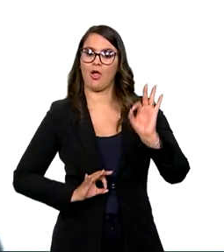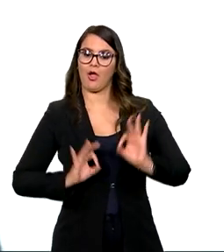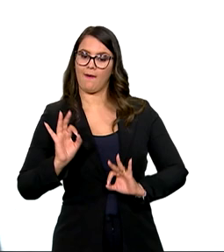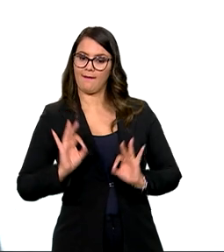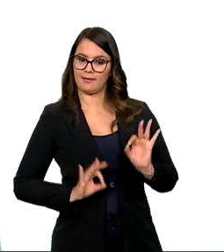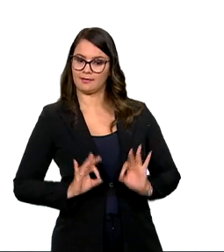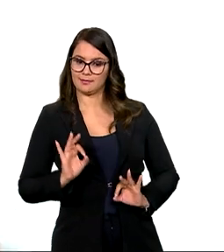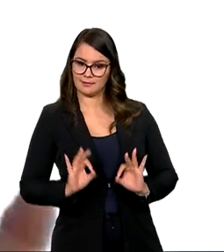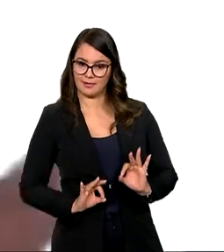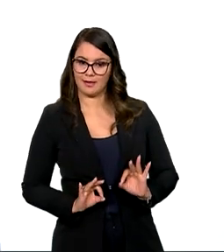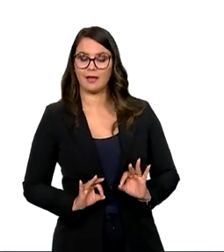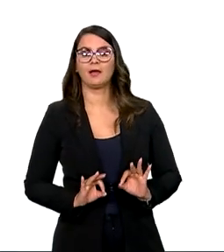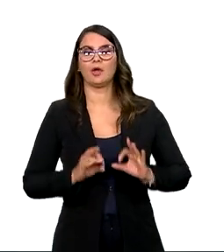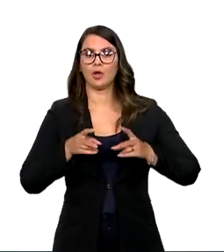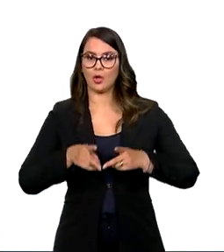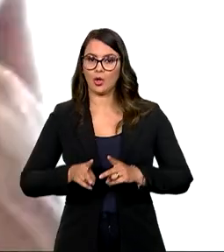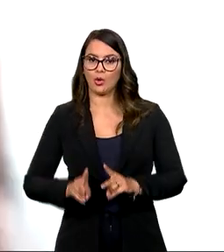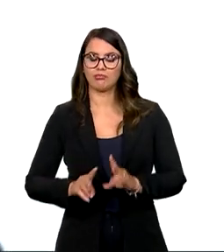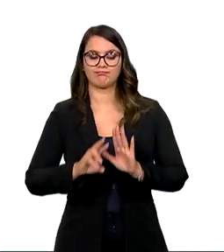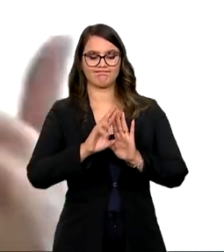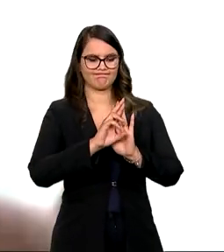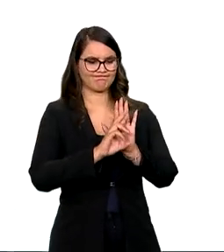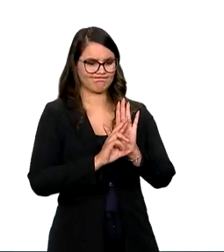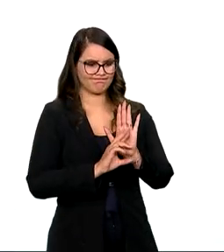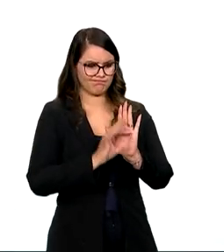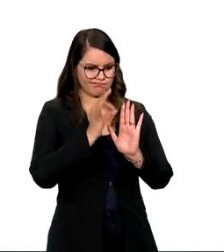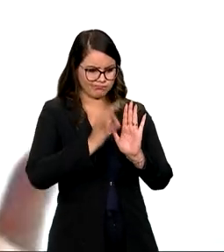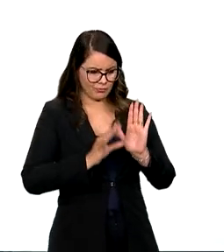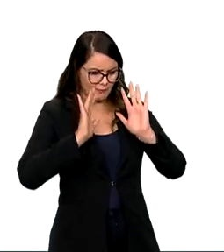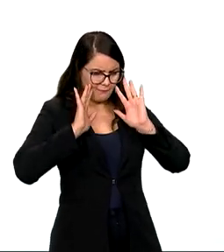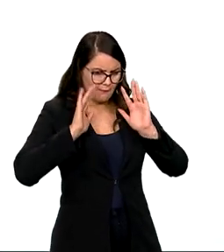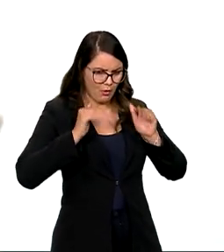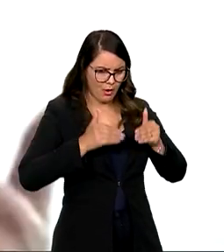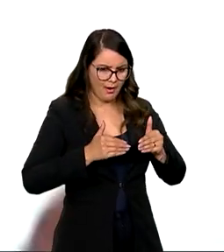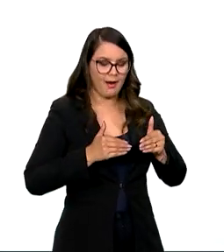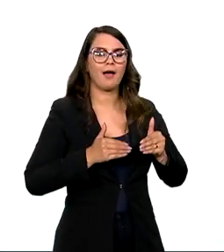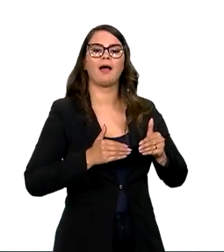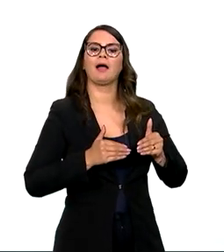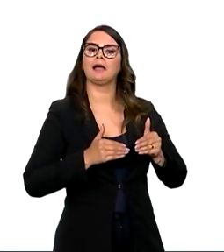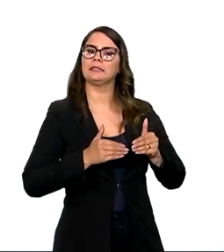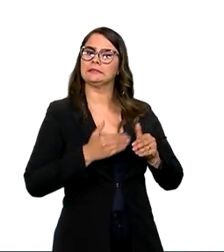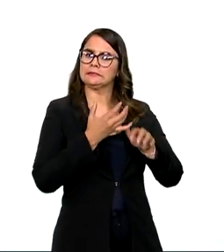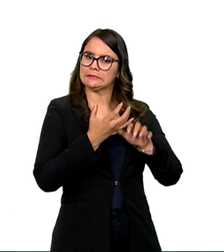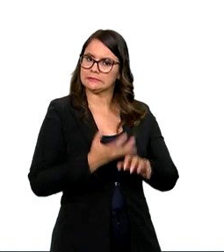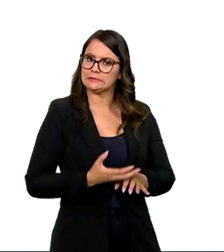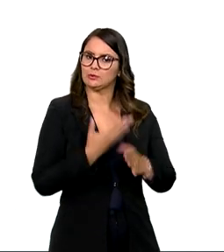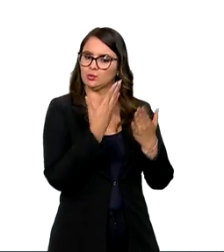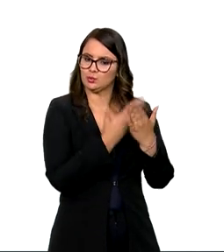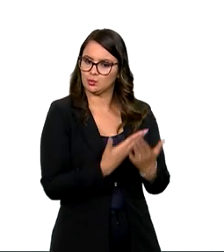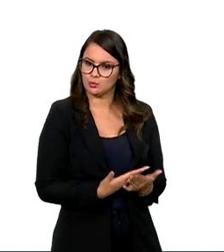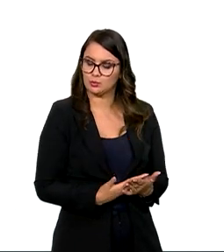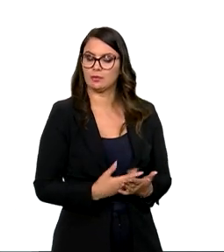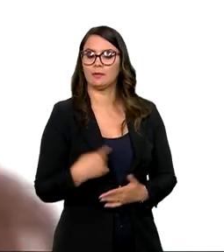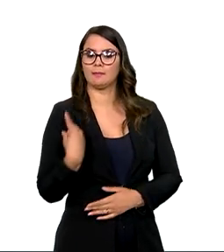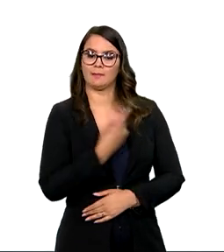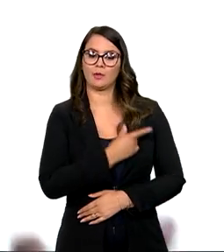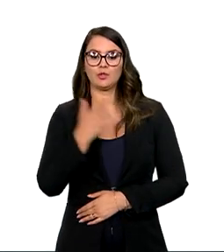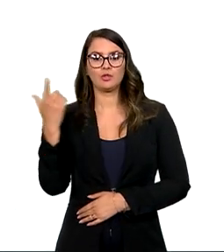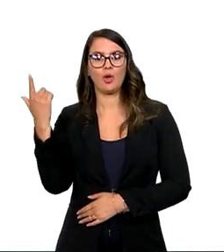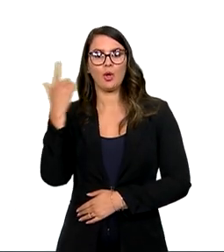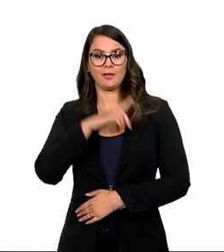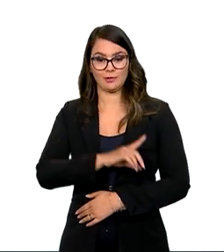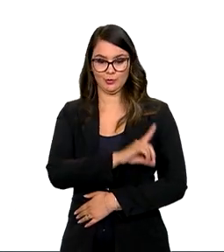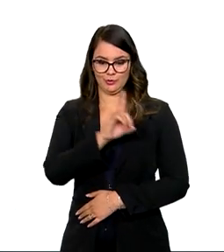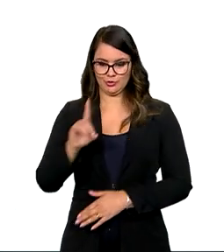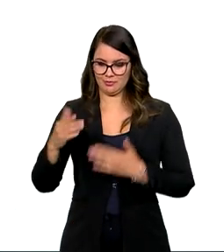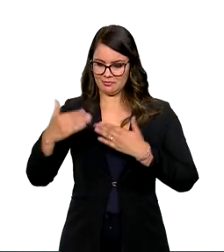organizar, manter uma rotina muito focada, concentrada, disciplinada de estudos, para a gente chegar no dia